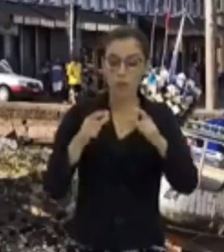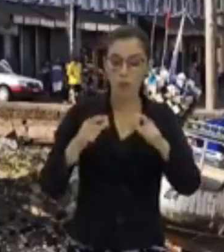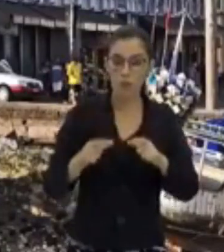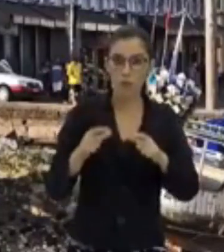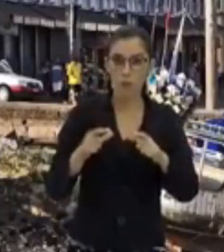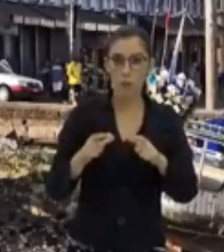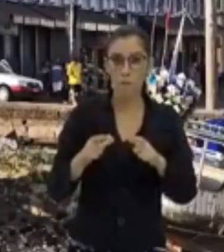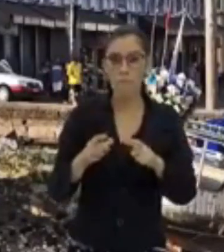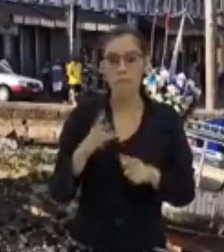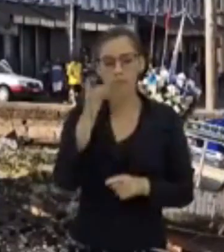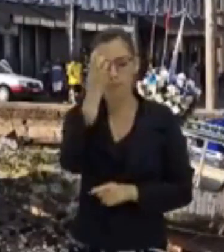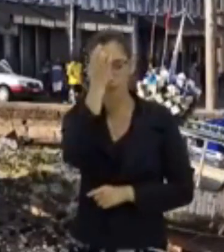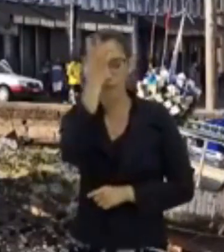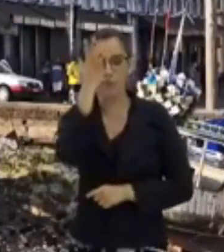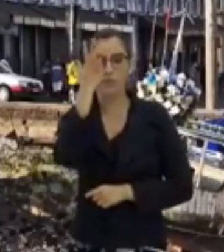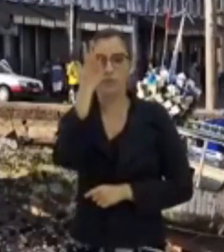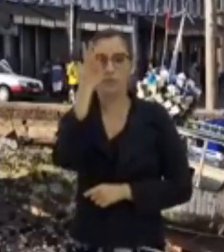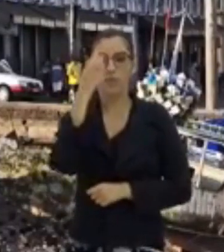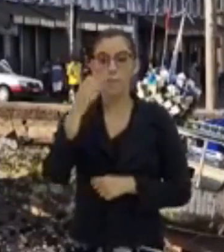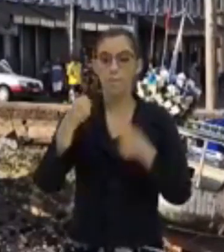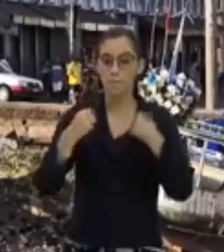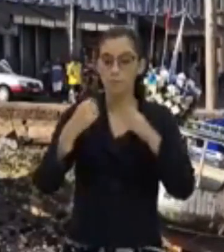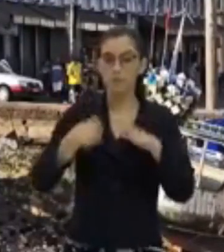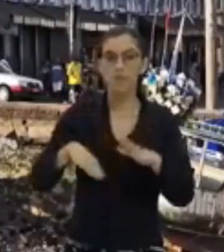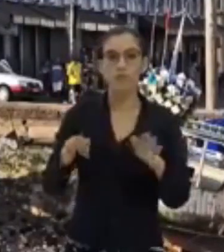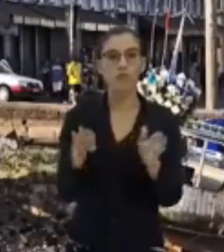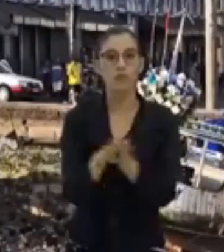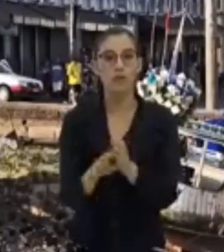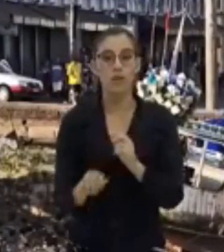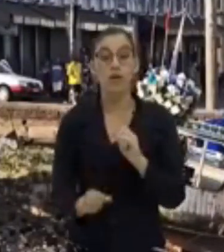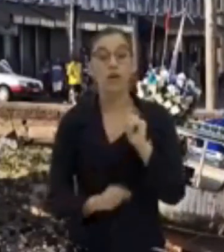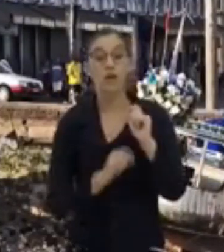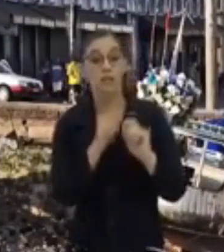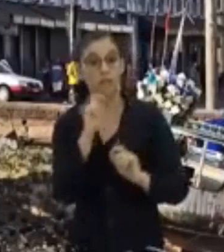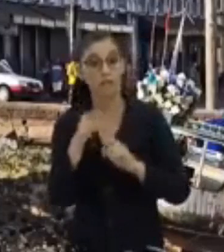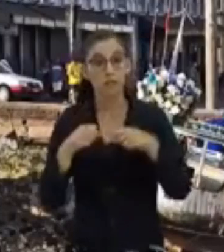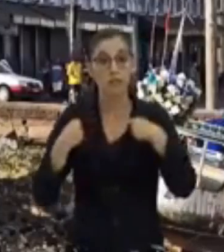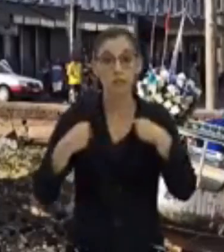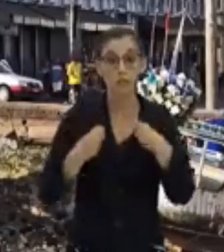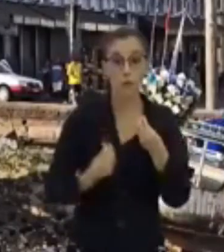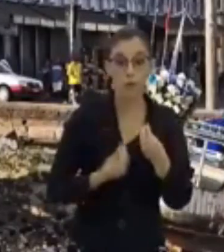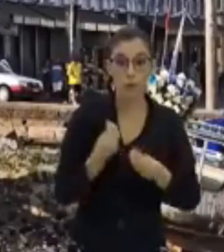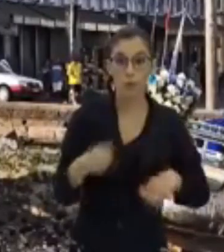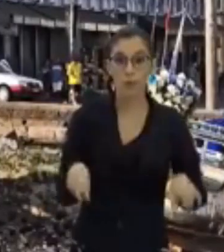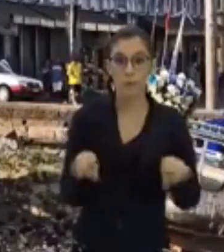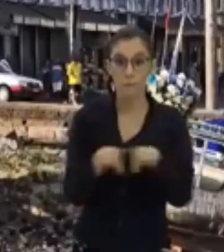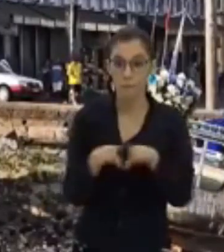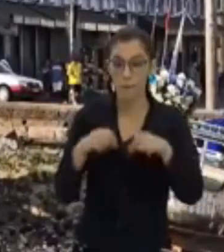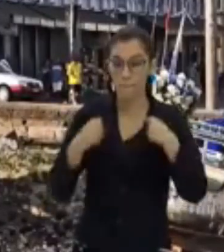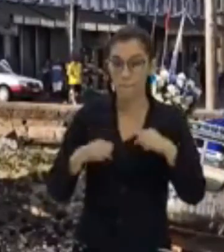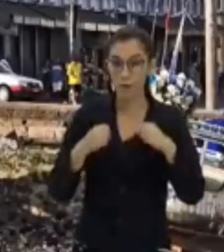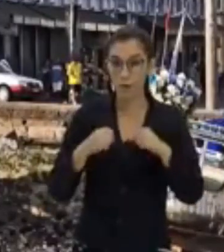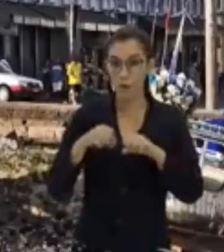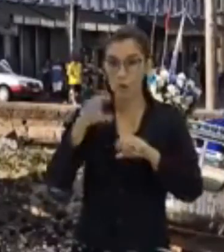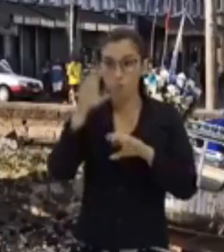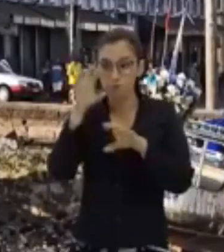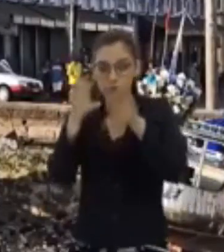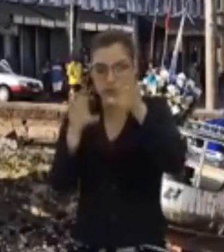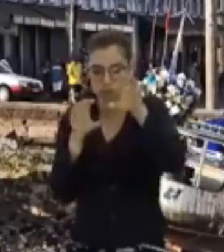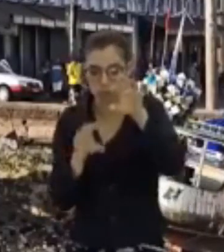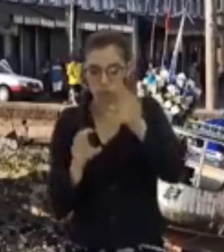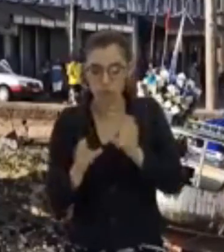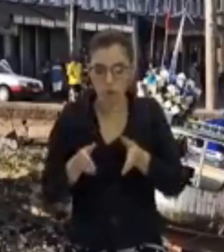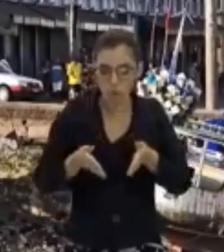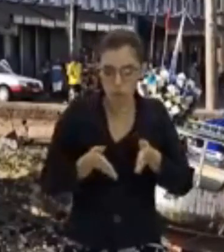você facilmente poderá se dirigir para lá. Assim como também você pode mapear um trajeto ou um